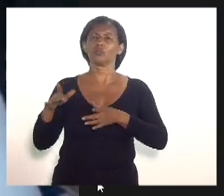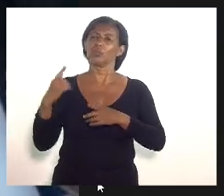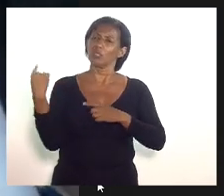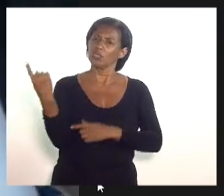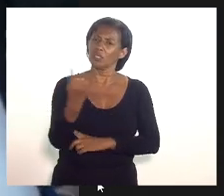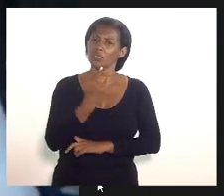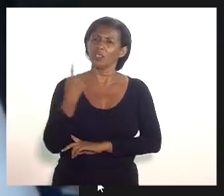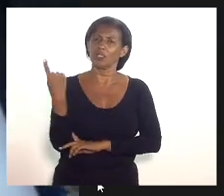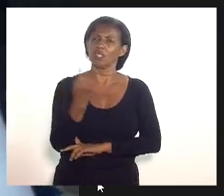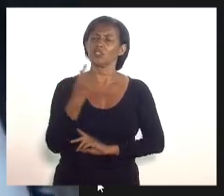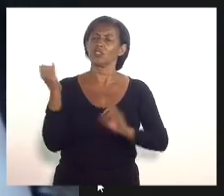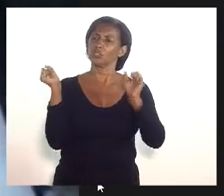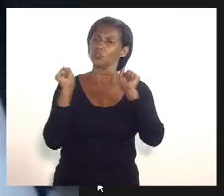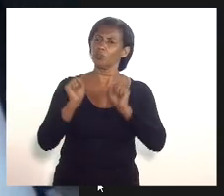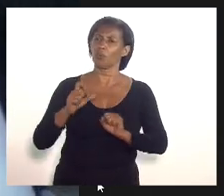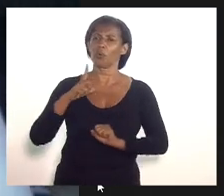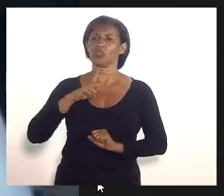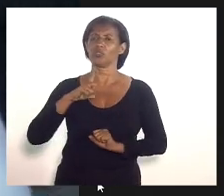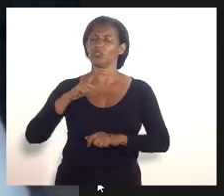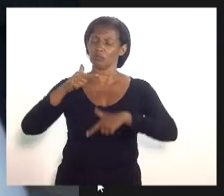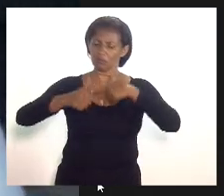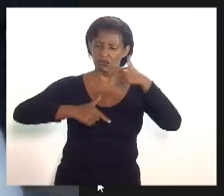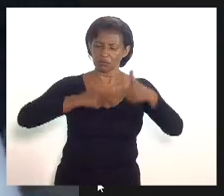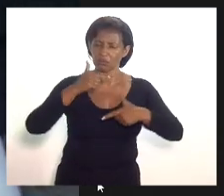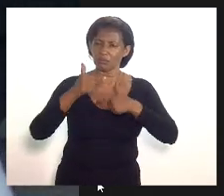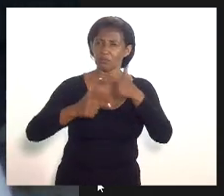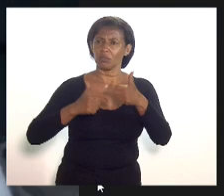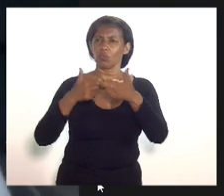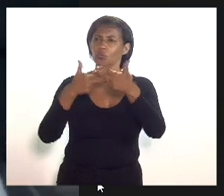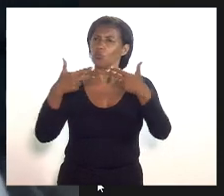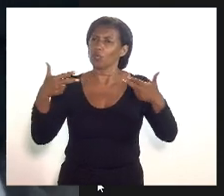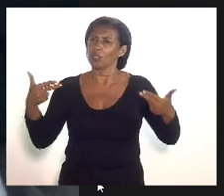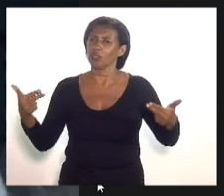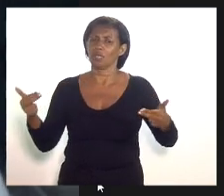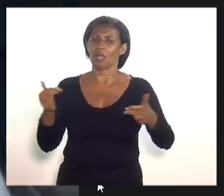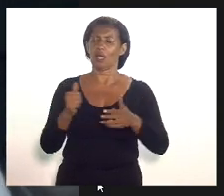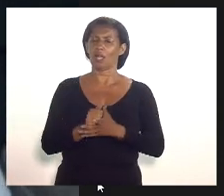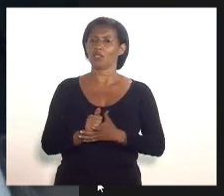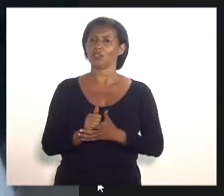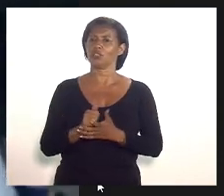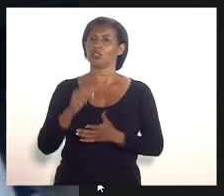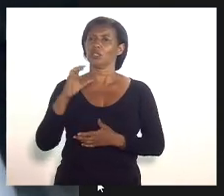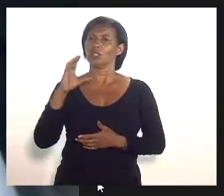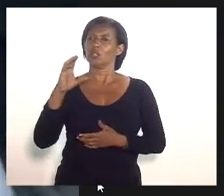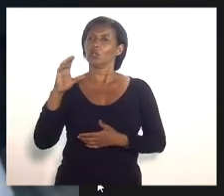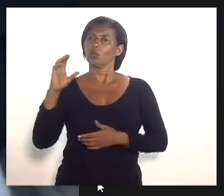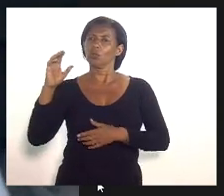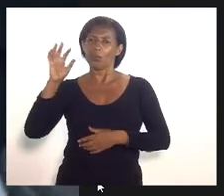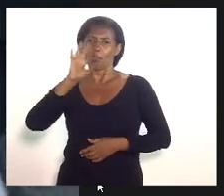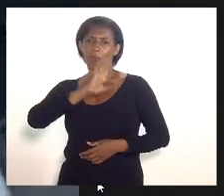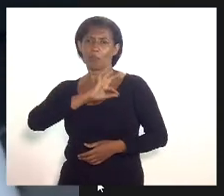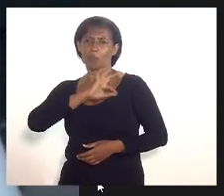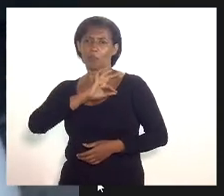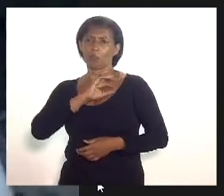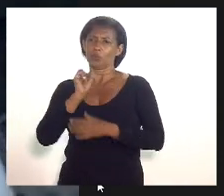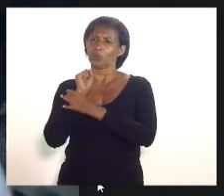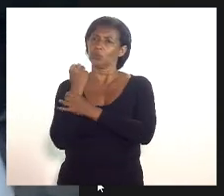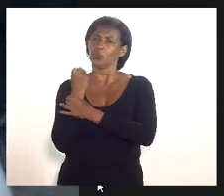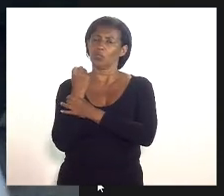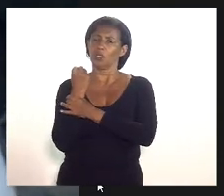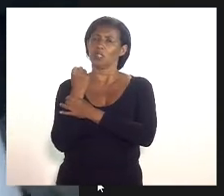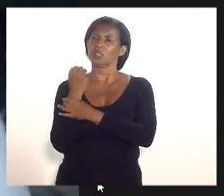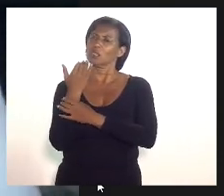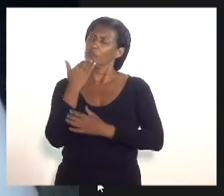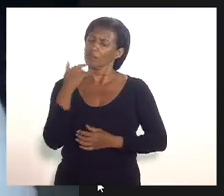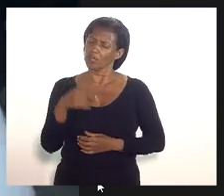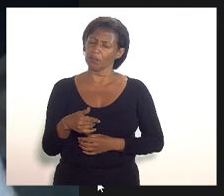que a gente possa ter um serviço de qualidade numa seara tão importante que é a segurança pública então fica aqui o